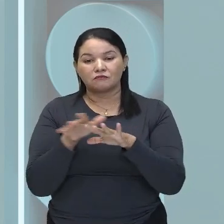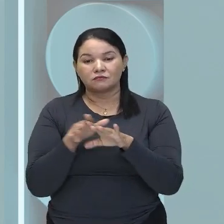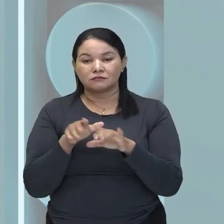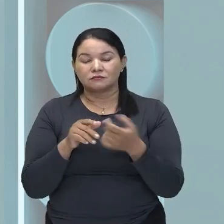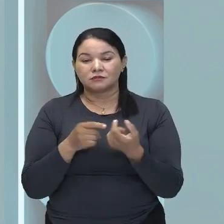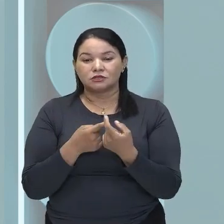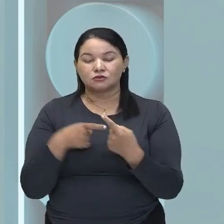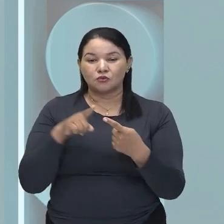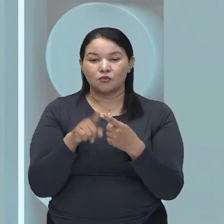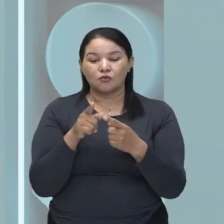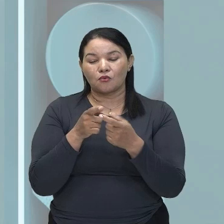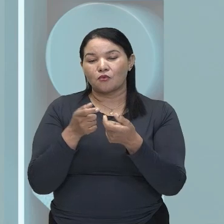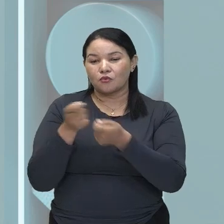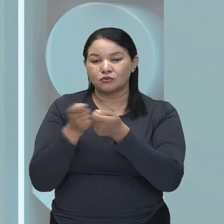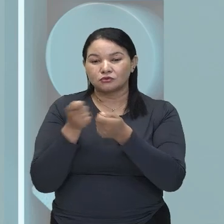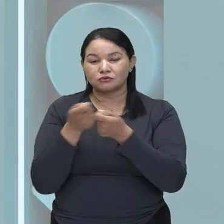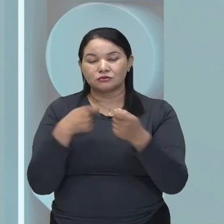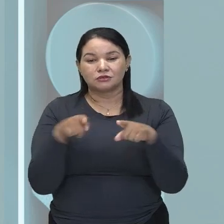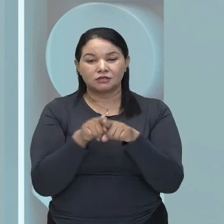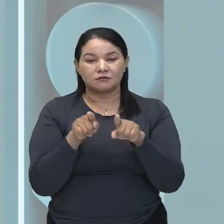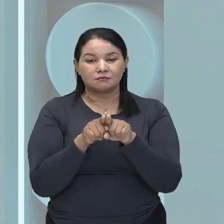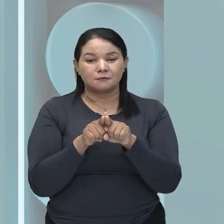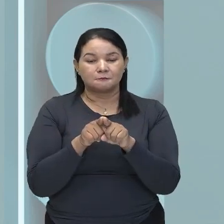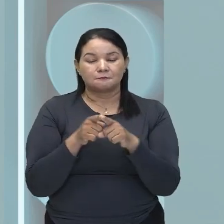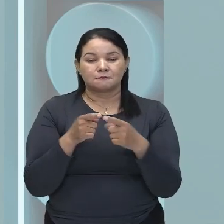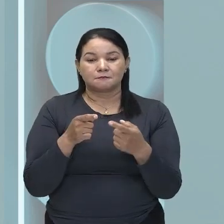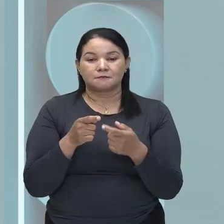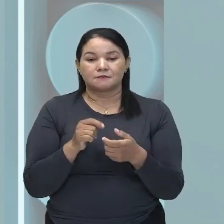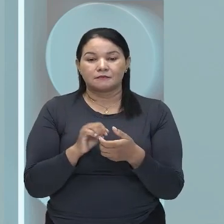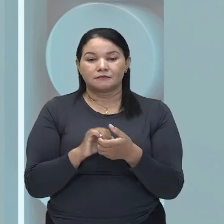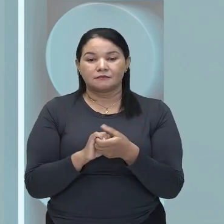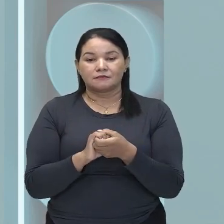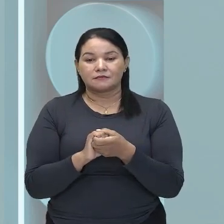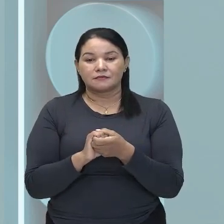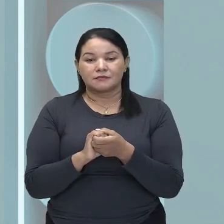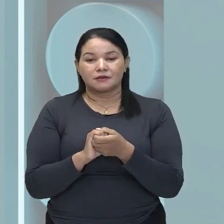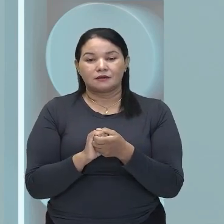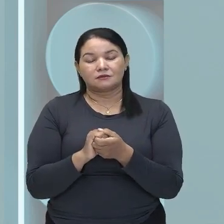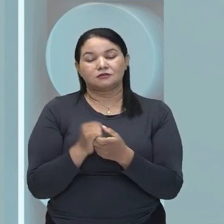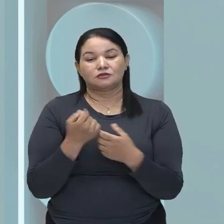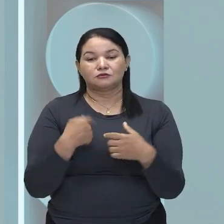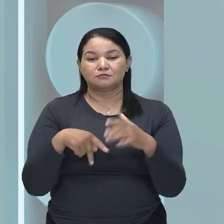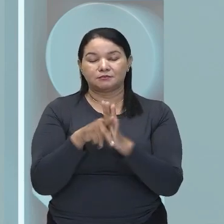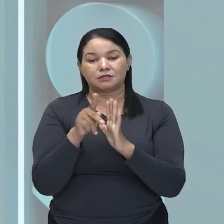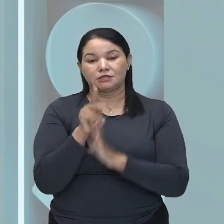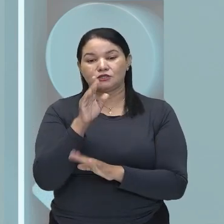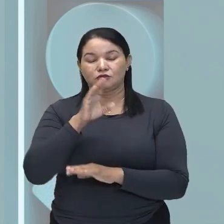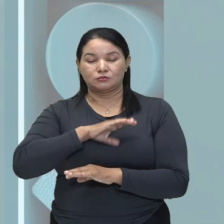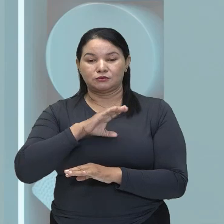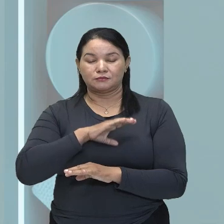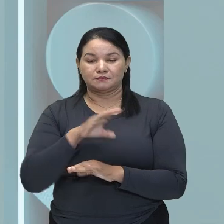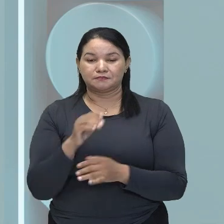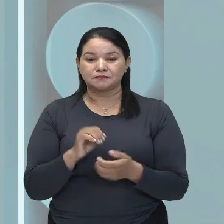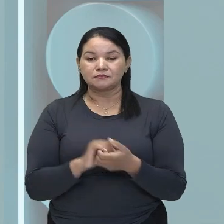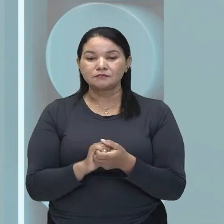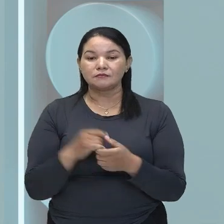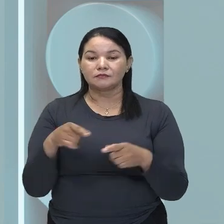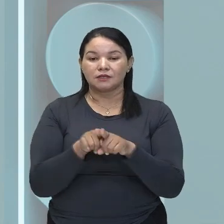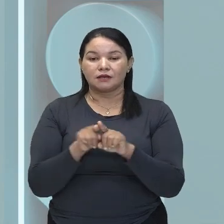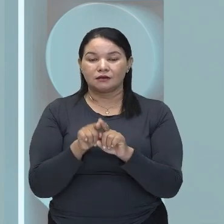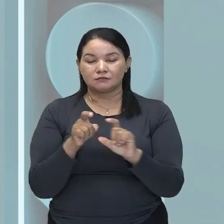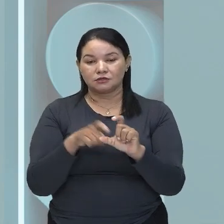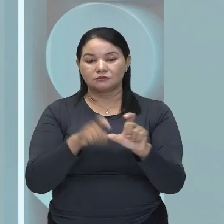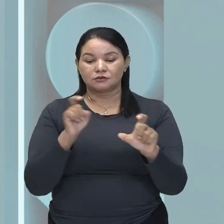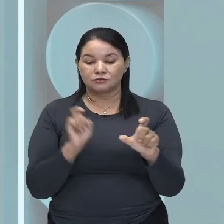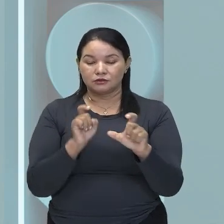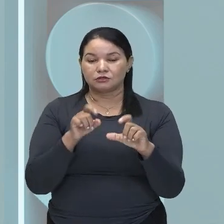controle E exploração da coroa portuguesa, Vigilubrando a emancipação da